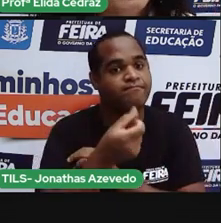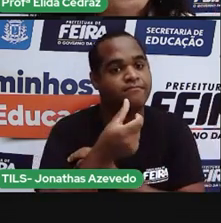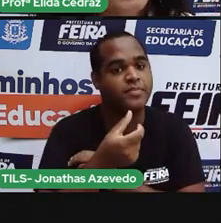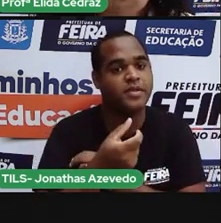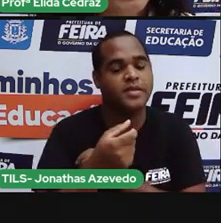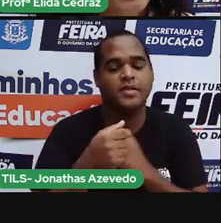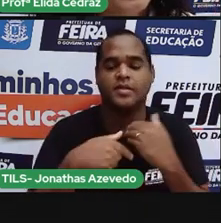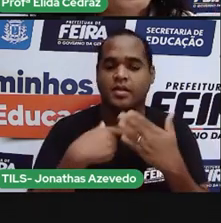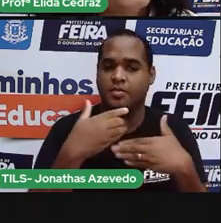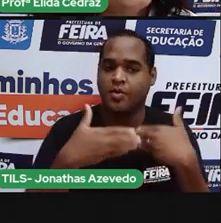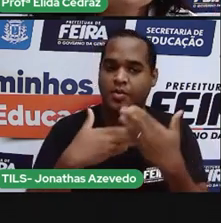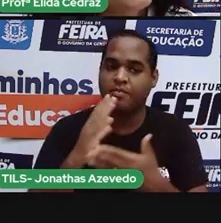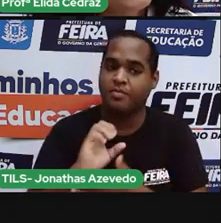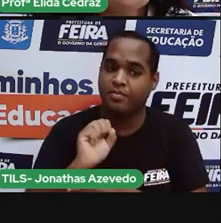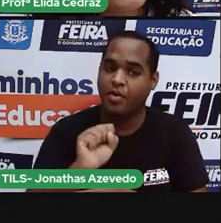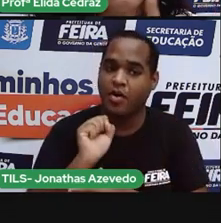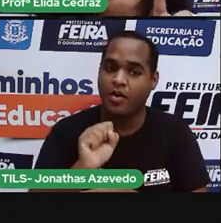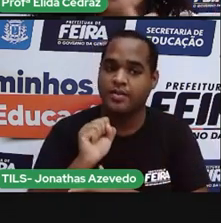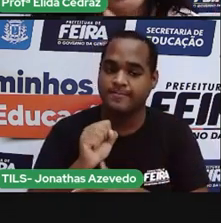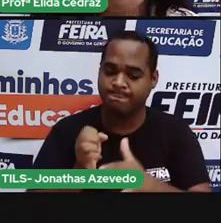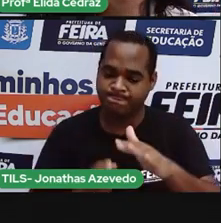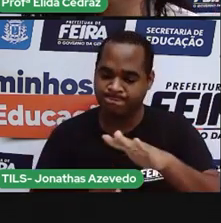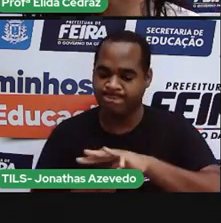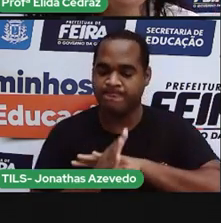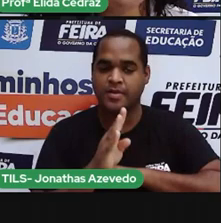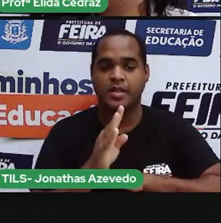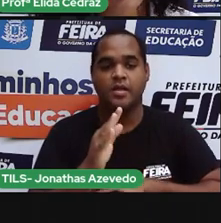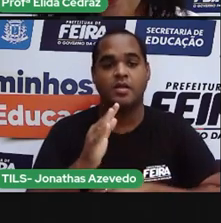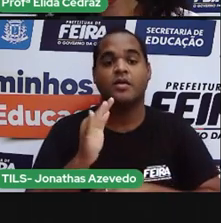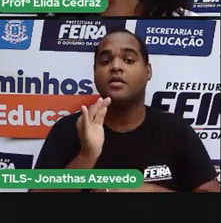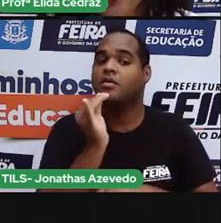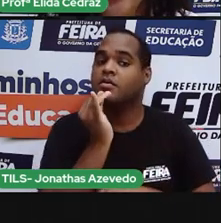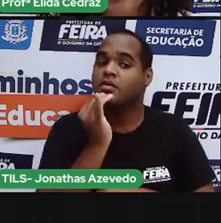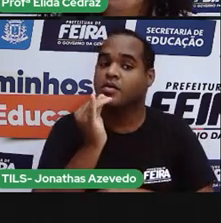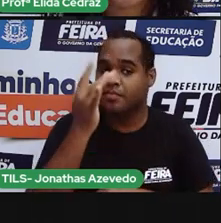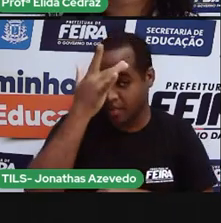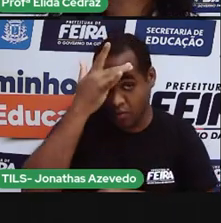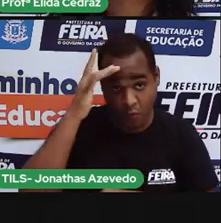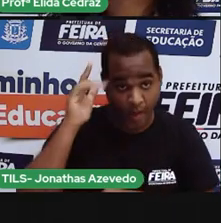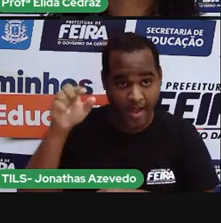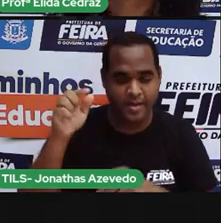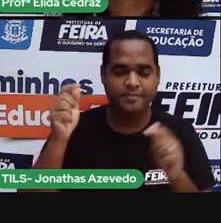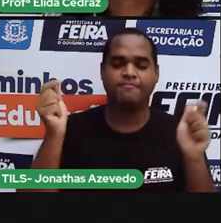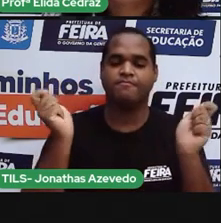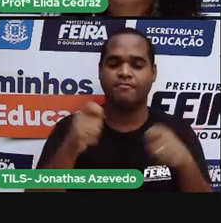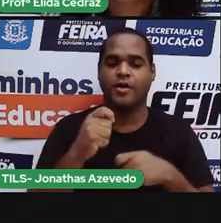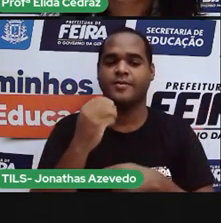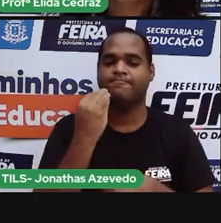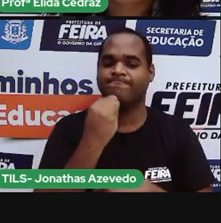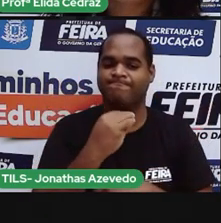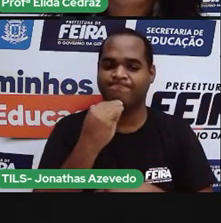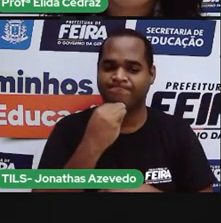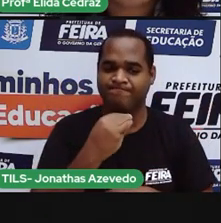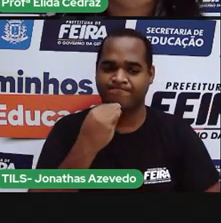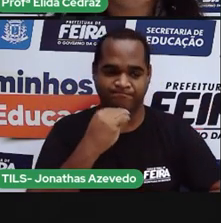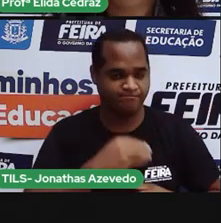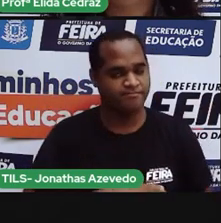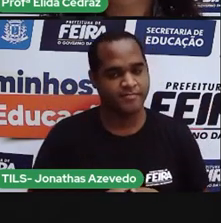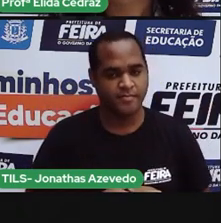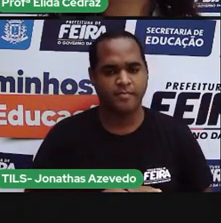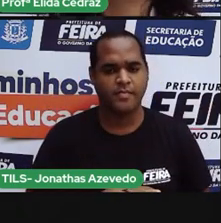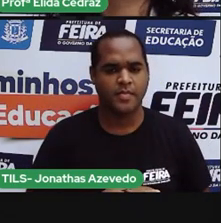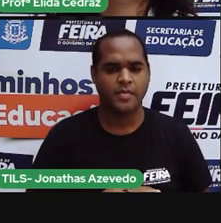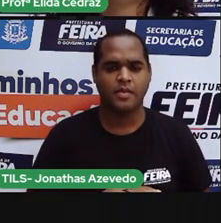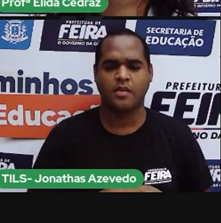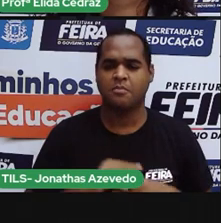participar daquela que você nunca teve a oportunidade. Mas pronto, o